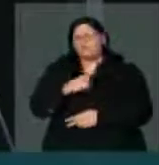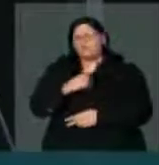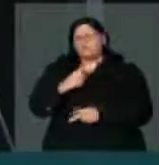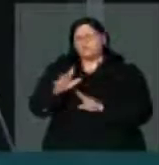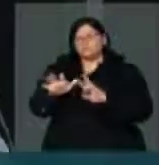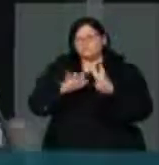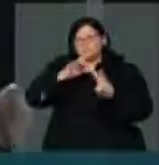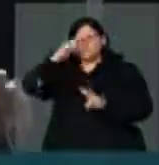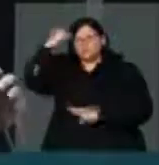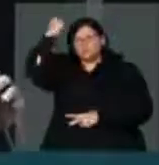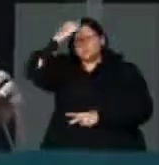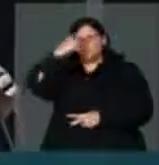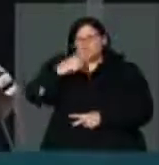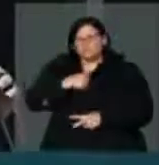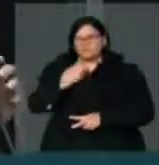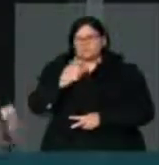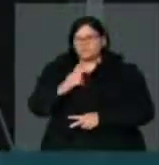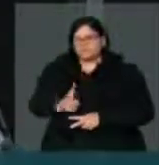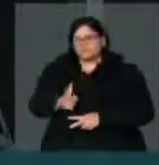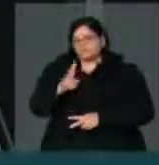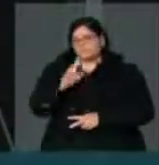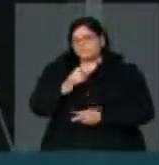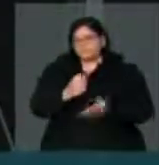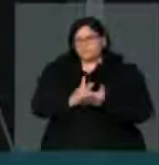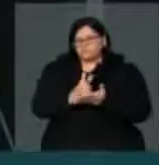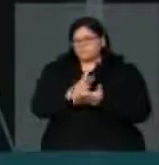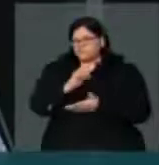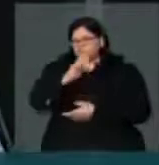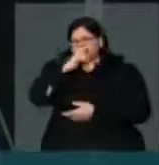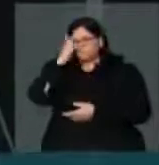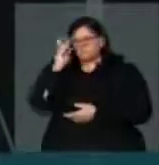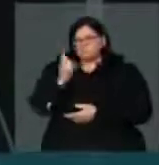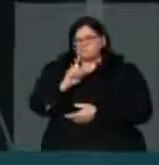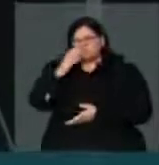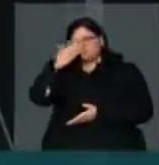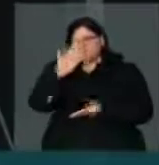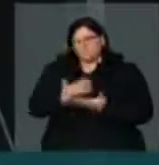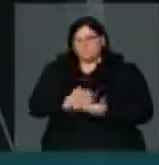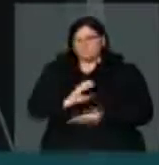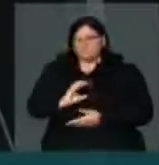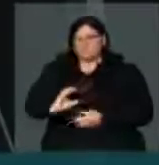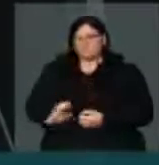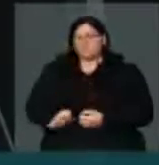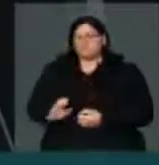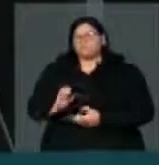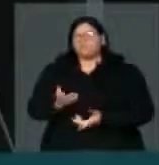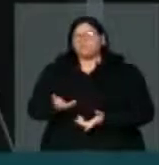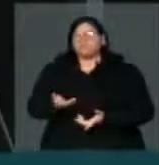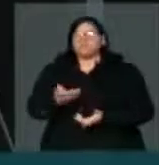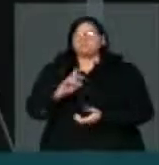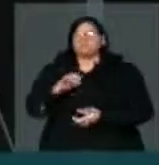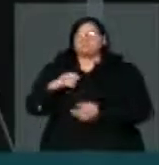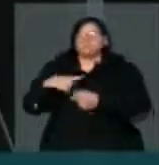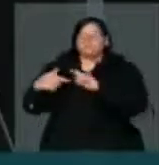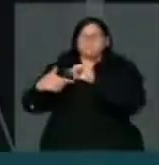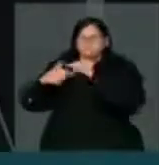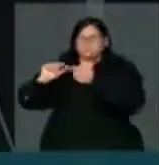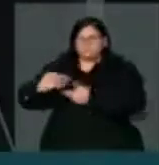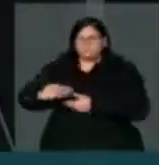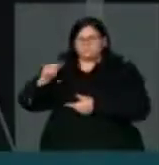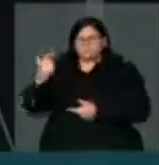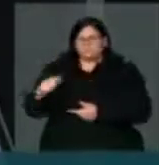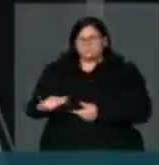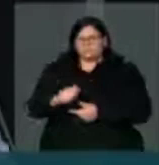mesmo para quem não é cristão, quem vem da tradição judaica, quem vem da tradição das religiões de matriz